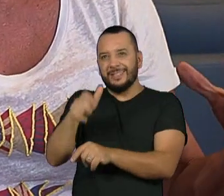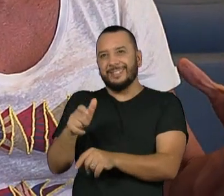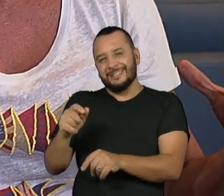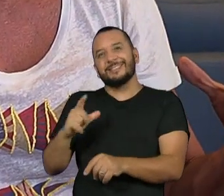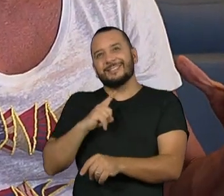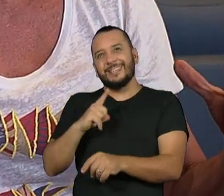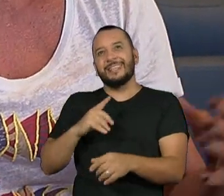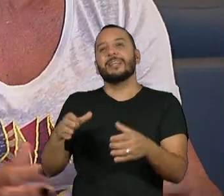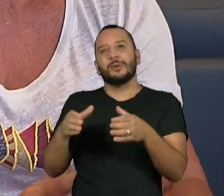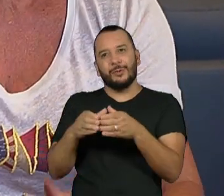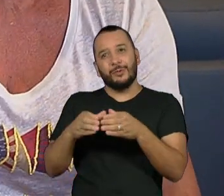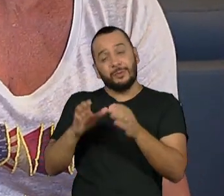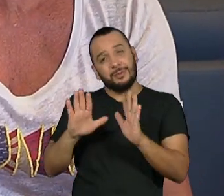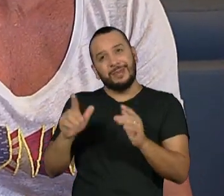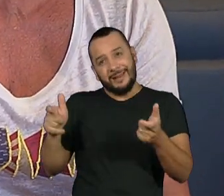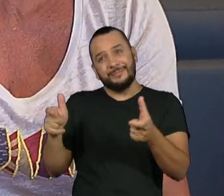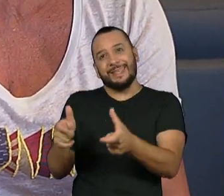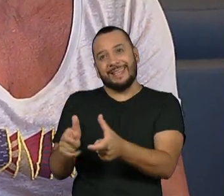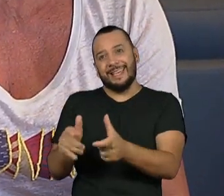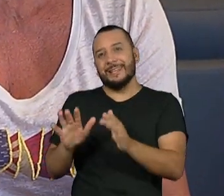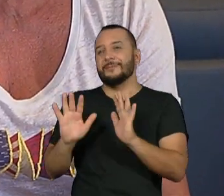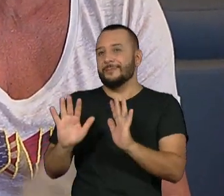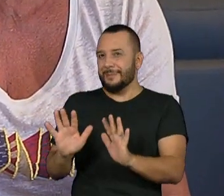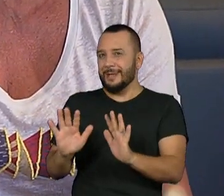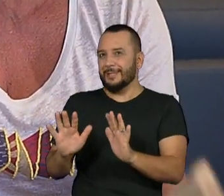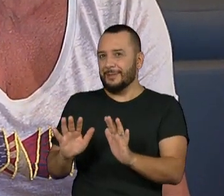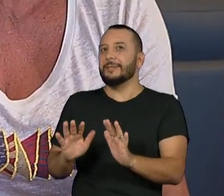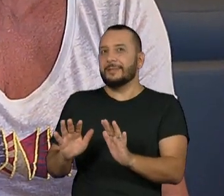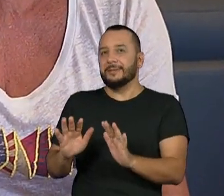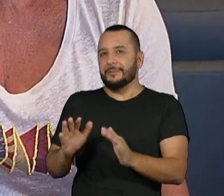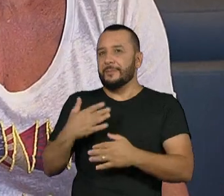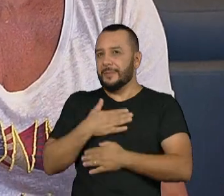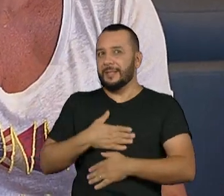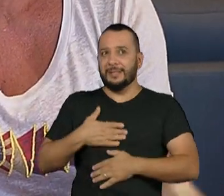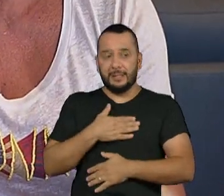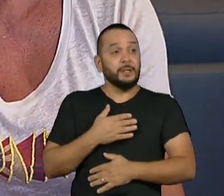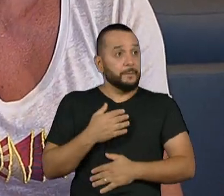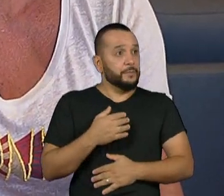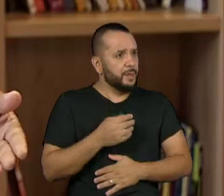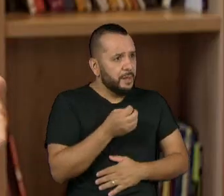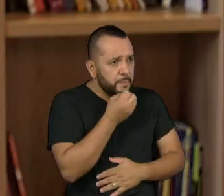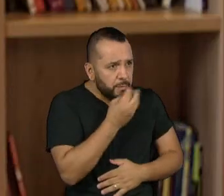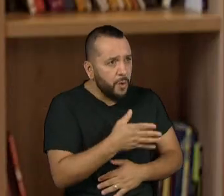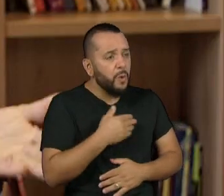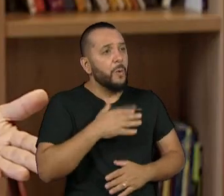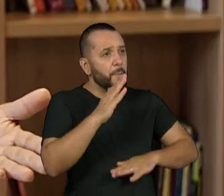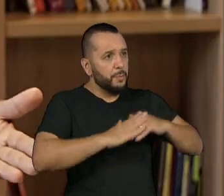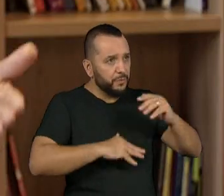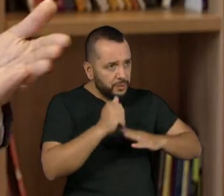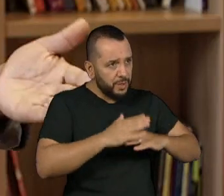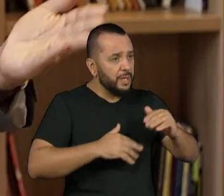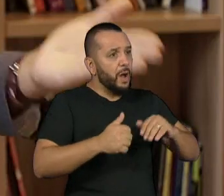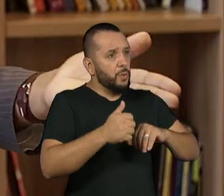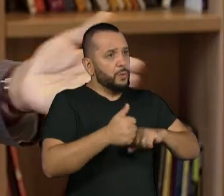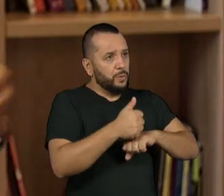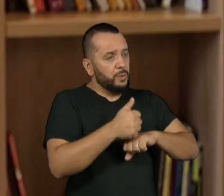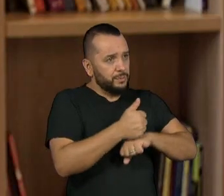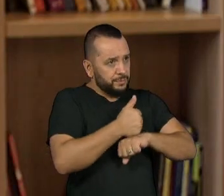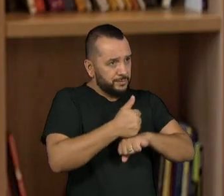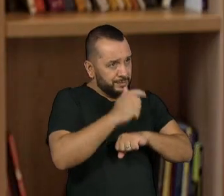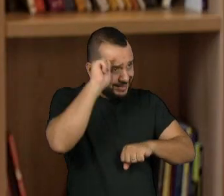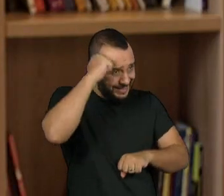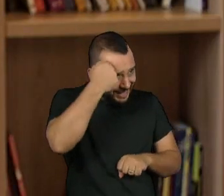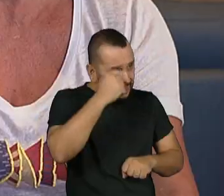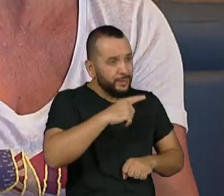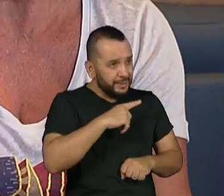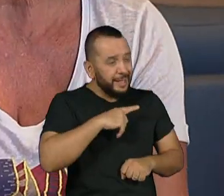mais reduzidas. Mas foi um imenso prazer. mas nós estamos dizendo talentos negros que não faltam. Não faltam. é que 50 mil bateram